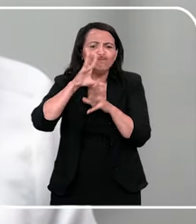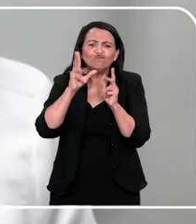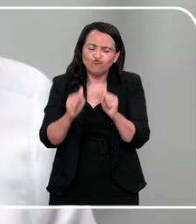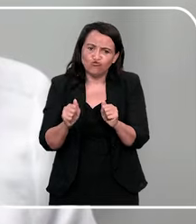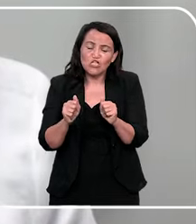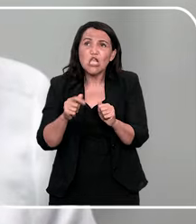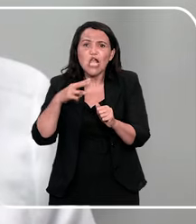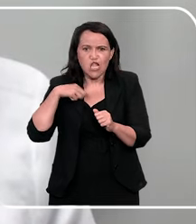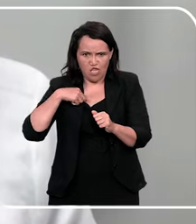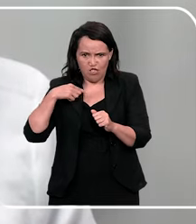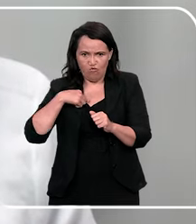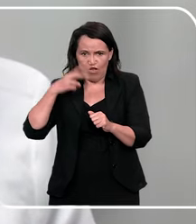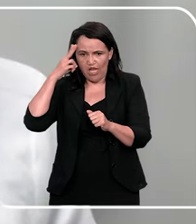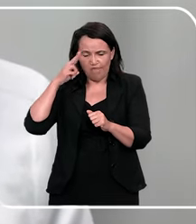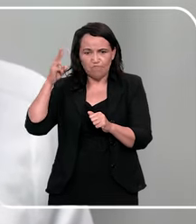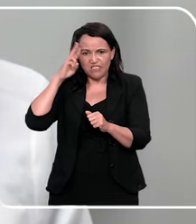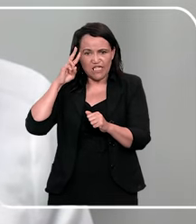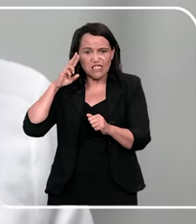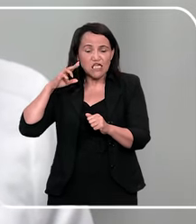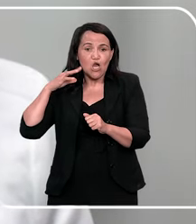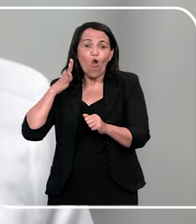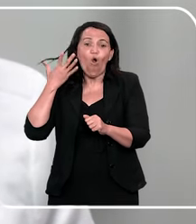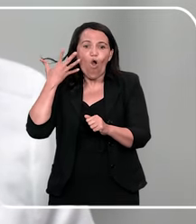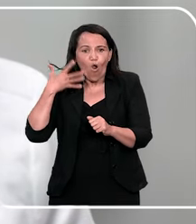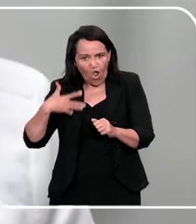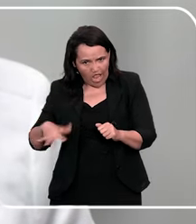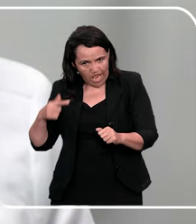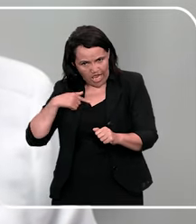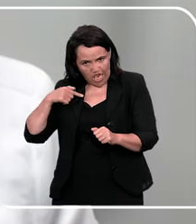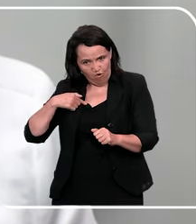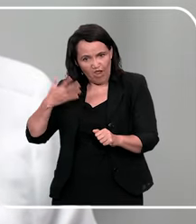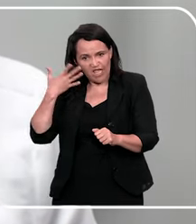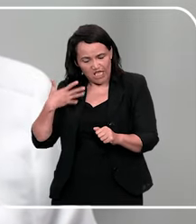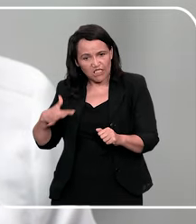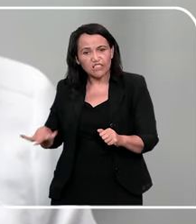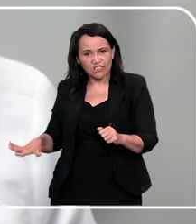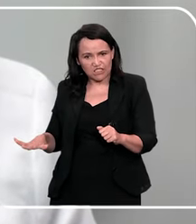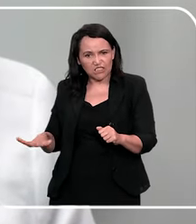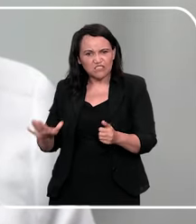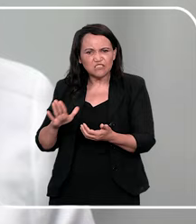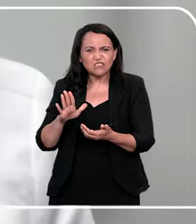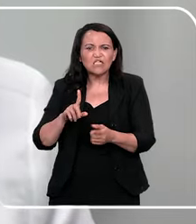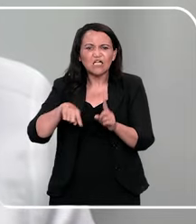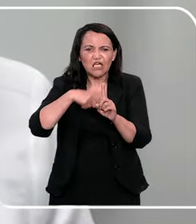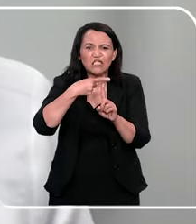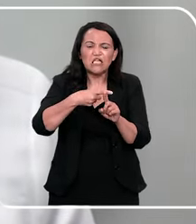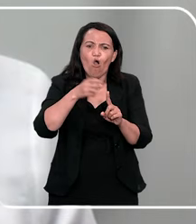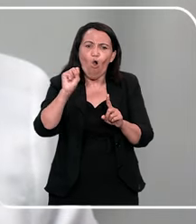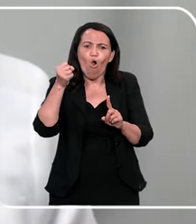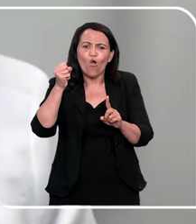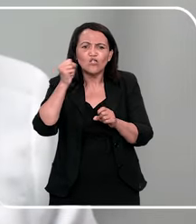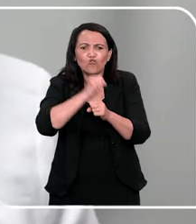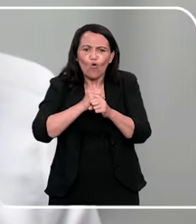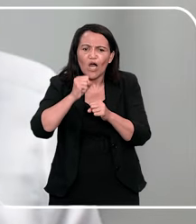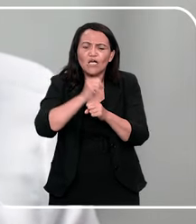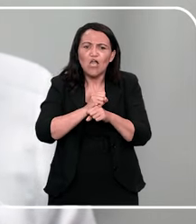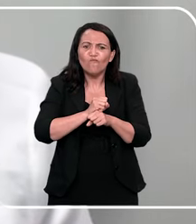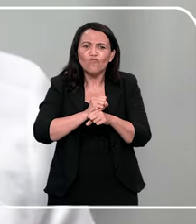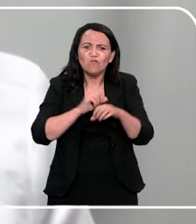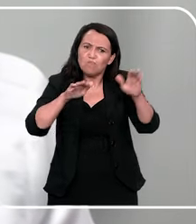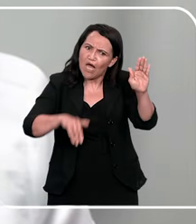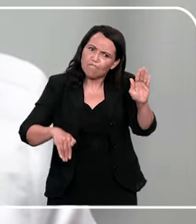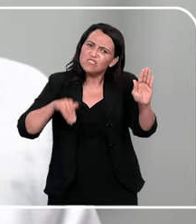fez lembrar de uma situação que eu passei quando era criança, que eu tinha mais ou menos uns oito anos, e fui pra um clube com uma amiguinha e a gente tava